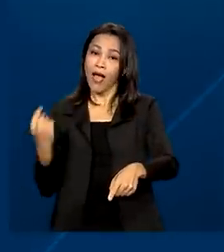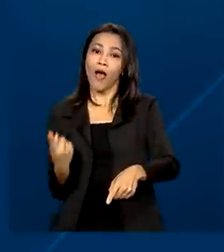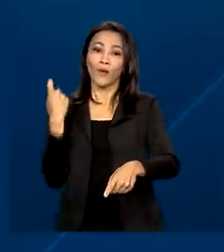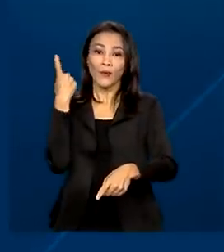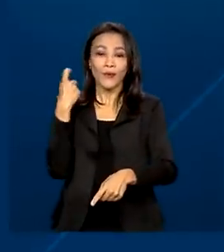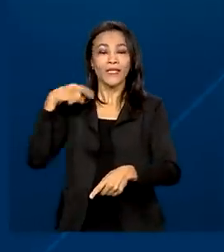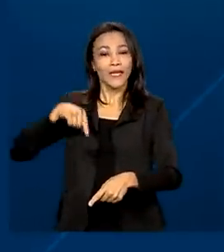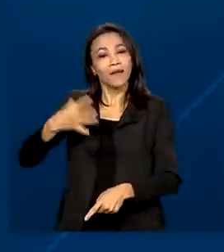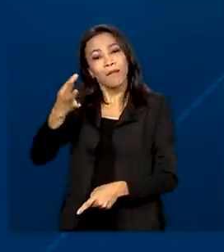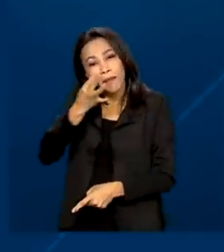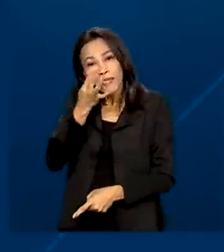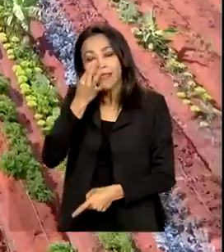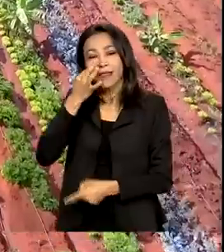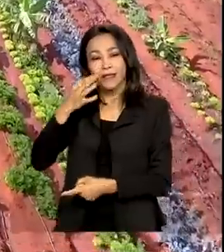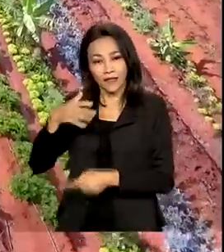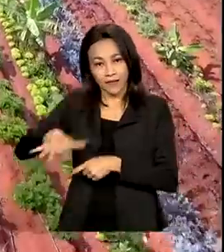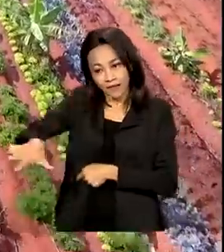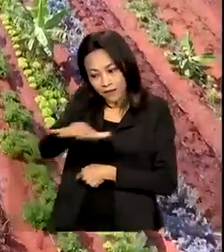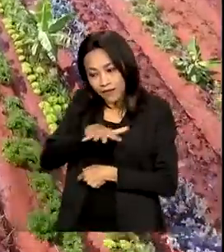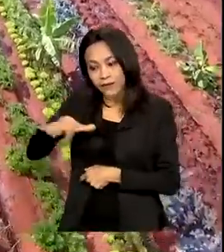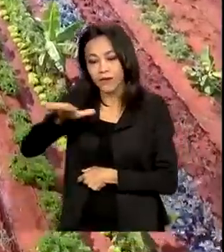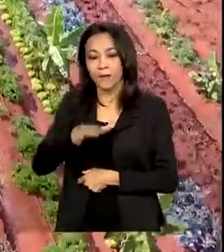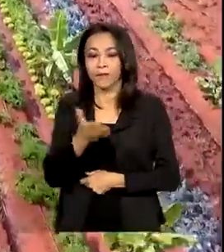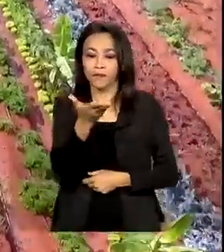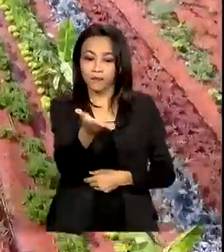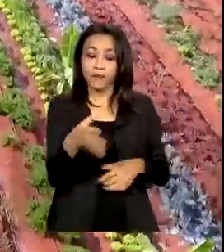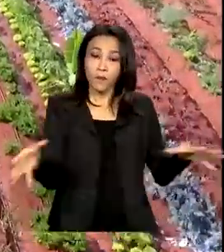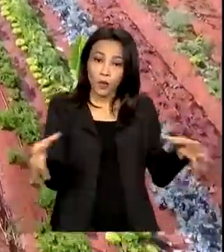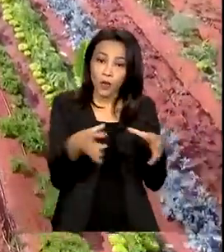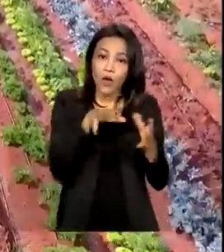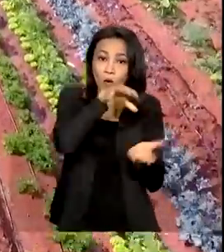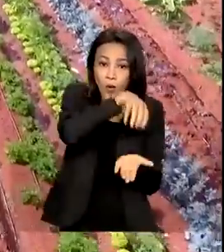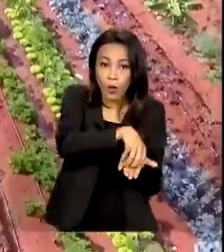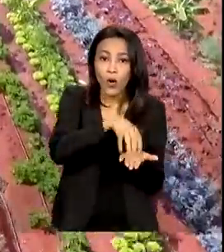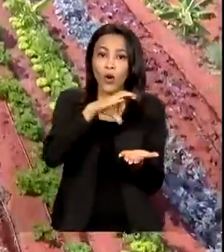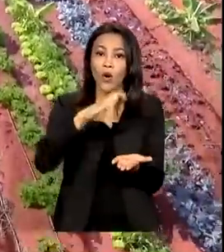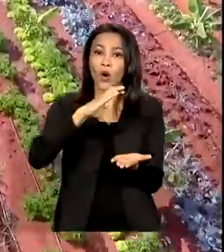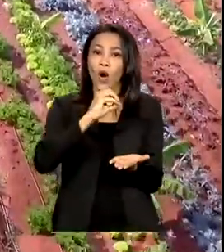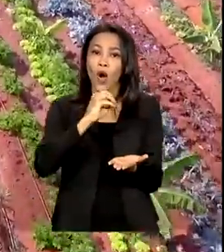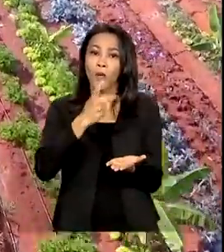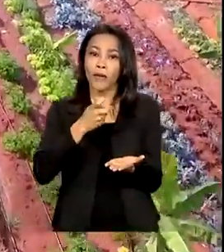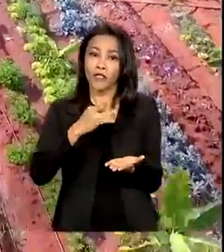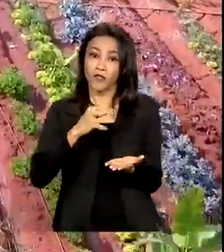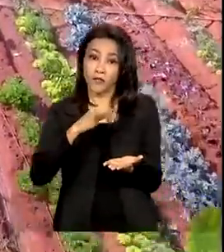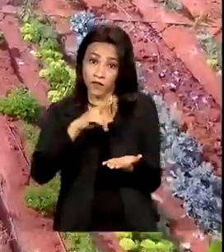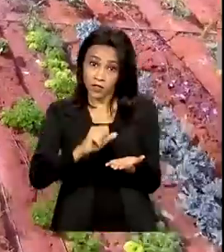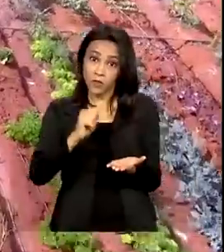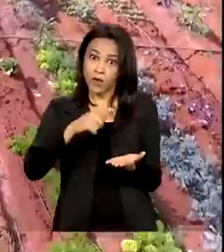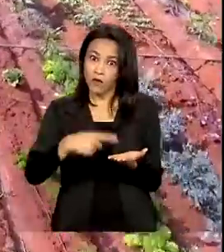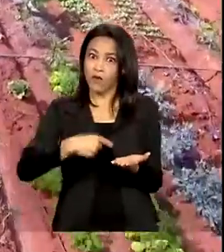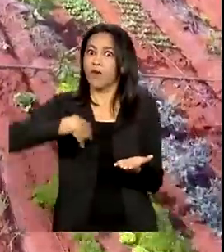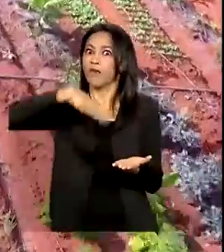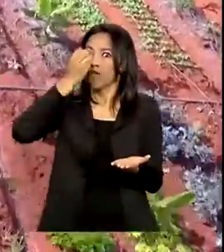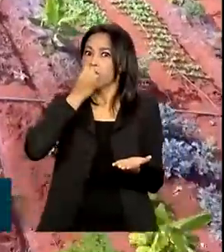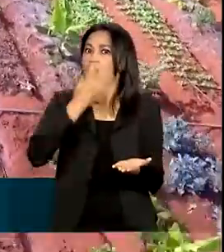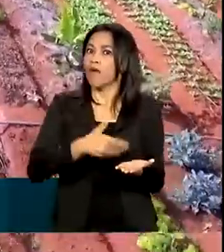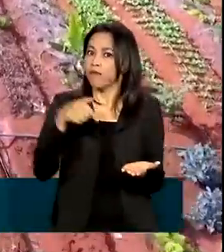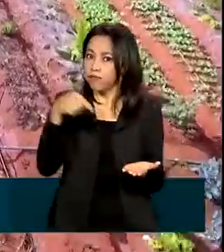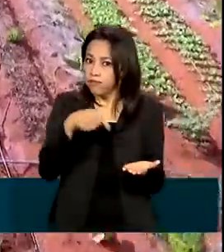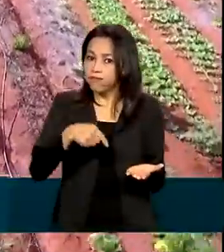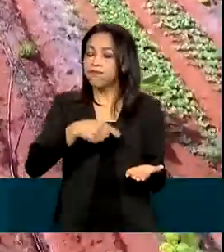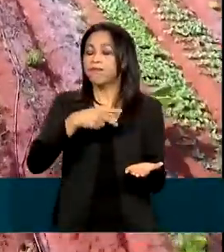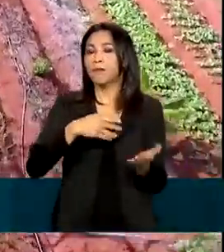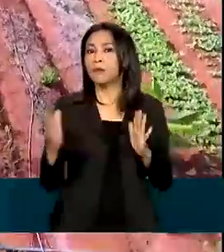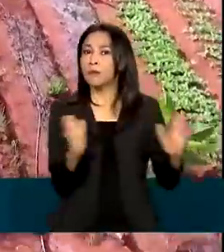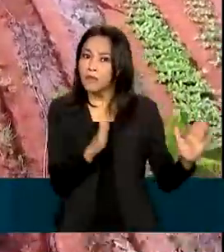financeira presente. O cooperativismo se destacou em relação aos demais segmentos do sistema financeiro nacional